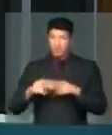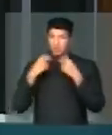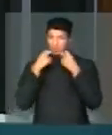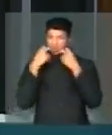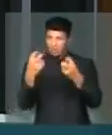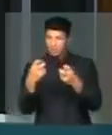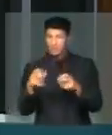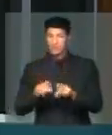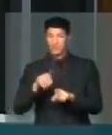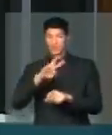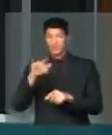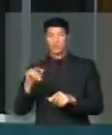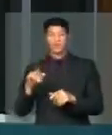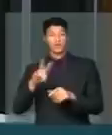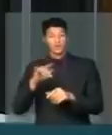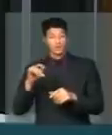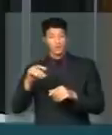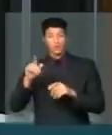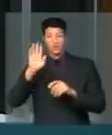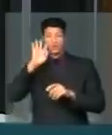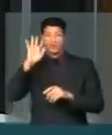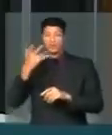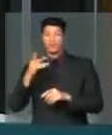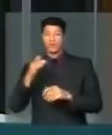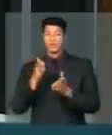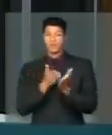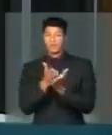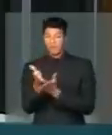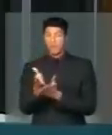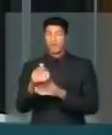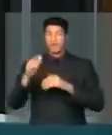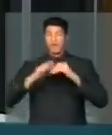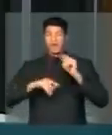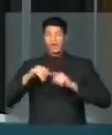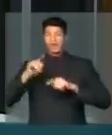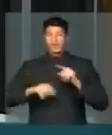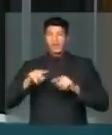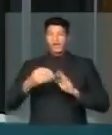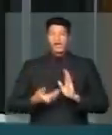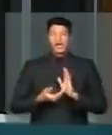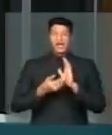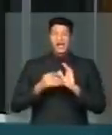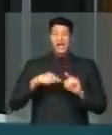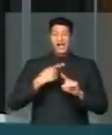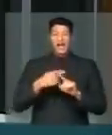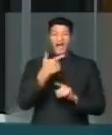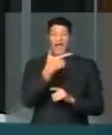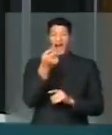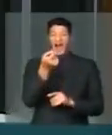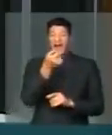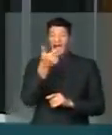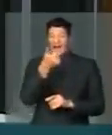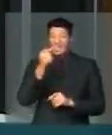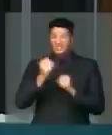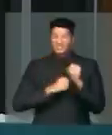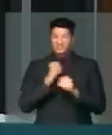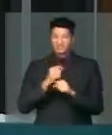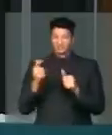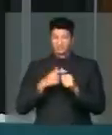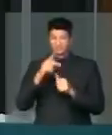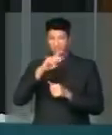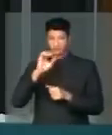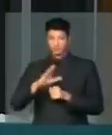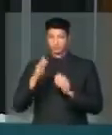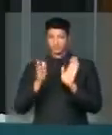ruas, é que obviamente vai decidir o destino dessa matéria, que tramita aqui na Casa, há mais de 22 anos, quando a primeira